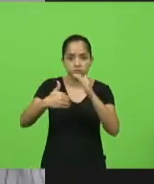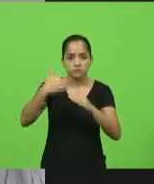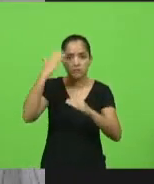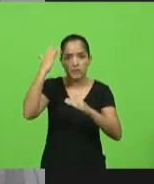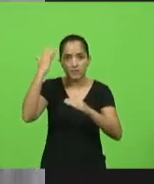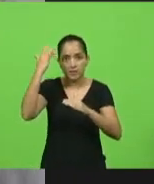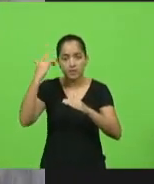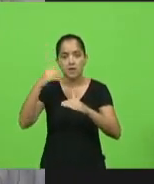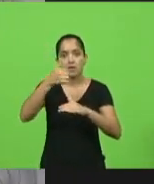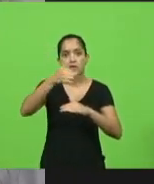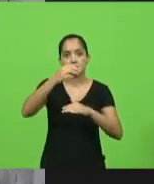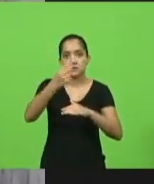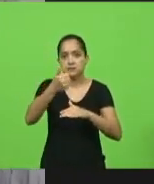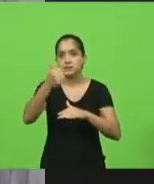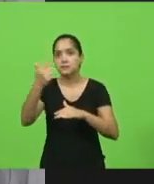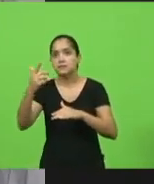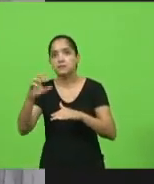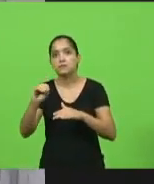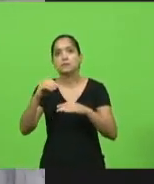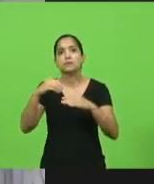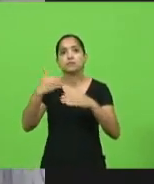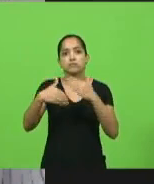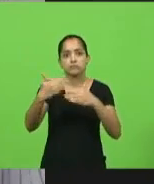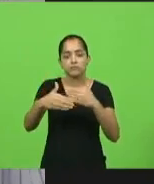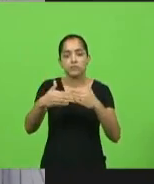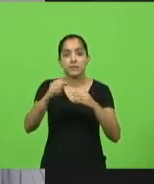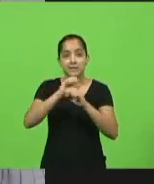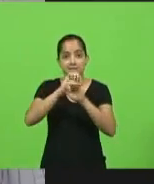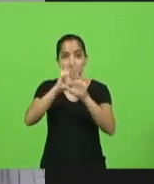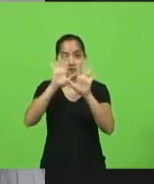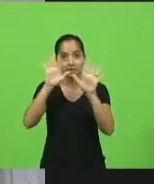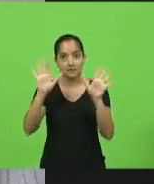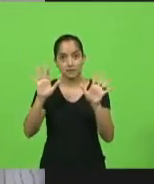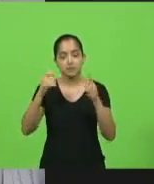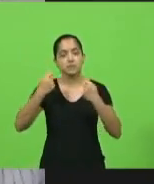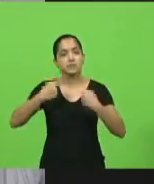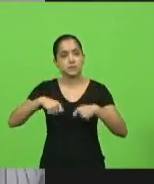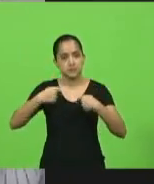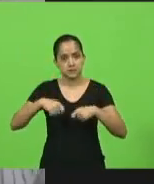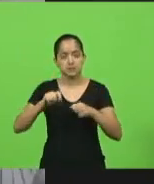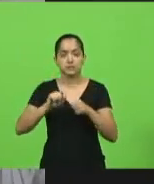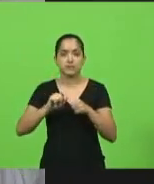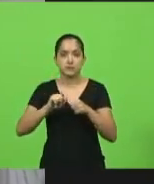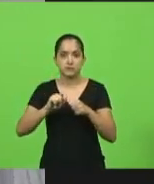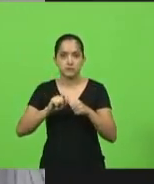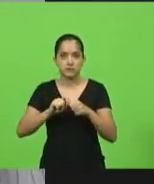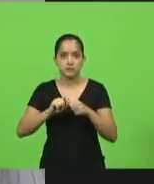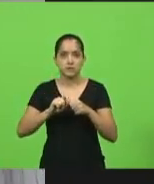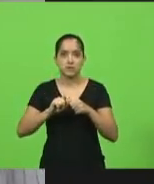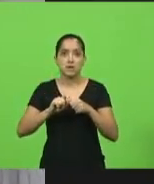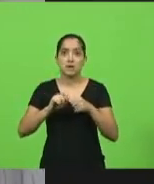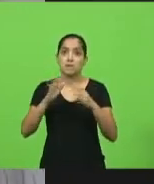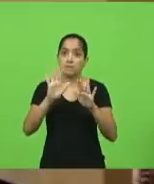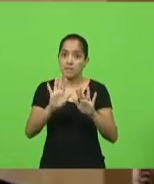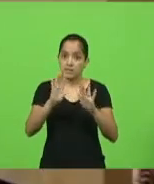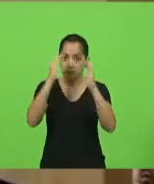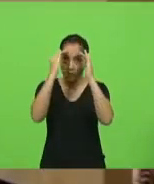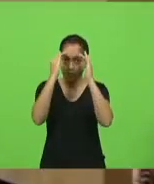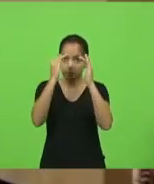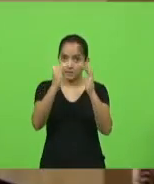Então, o que nós precisamos deixar claro, alguma coisa precisa fazer, e aí nós temos que obedecer a